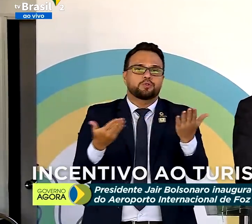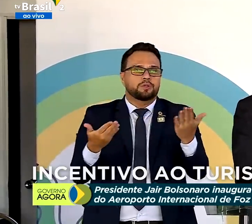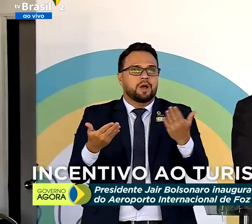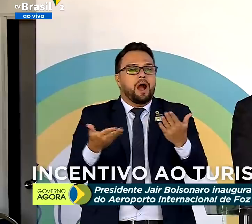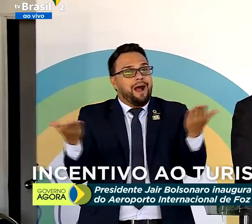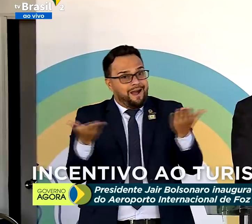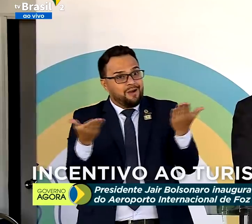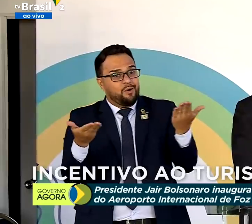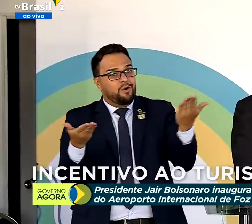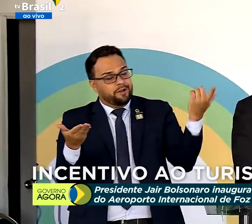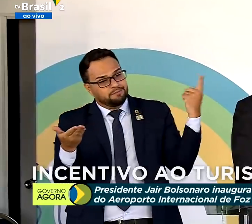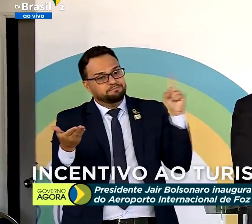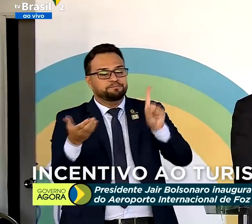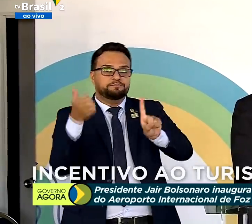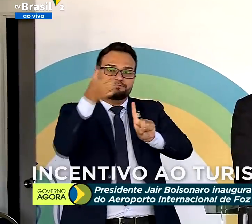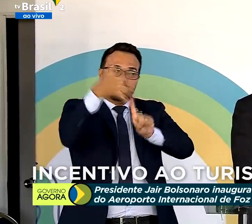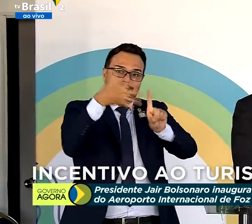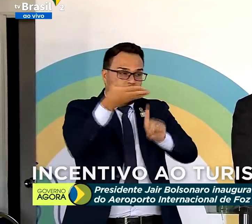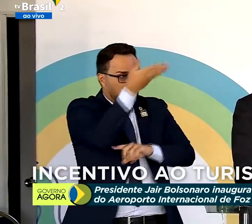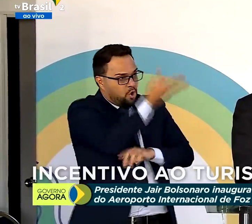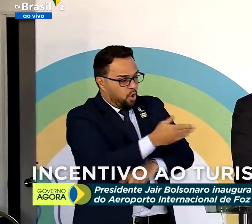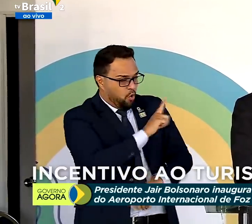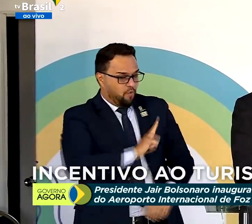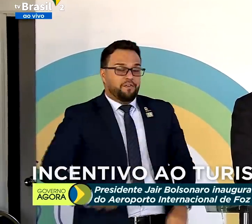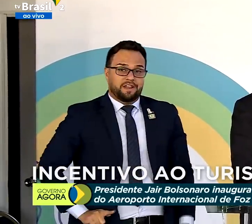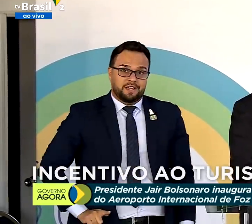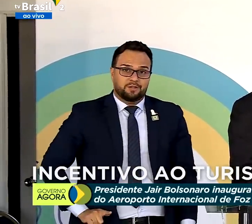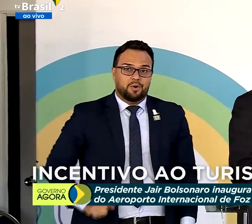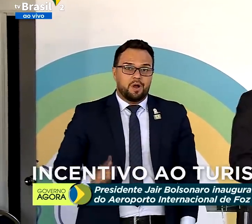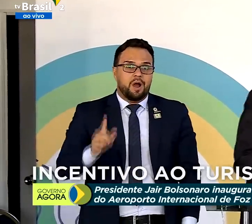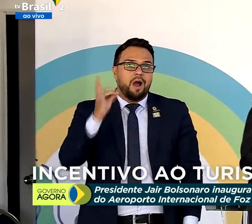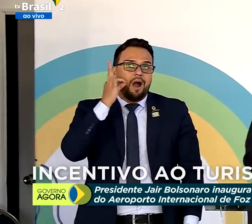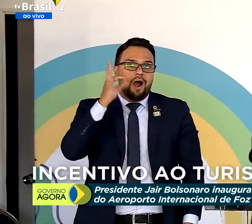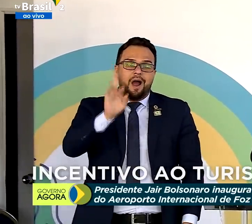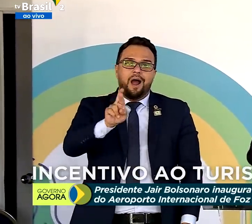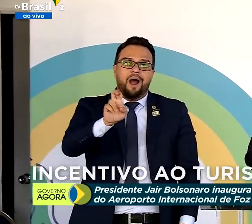agora a palavra para o governador Ratinho.